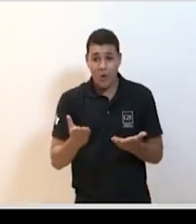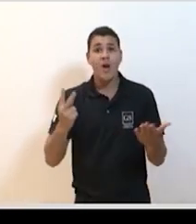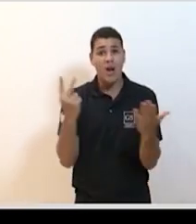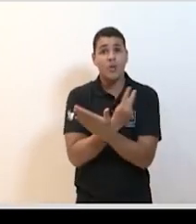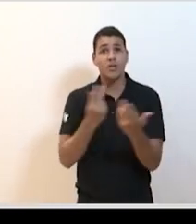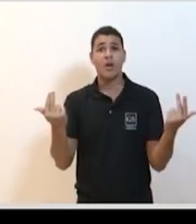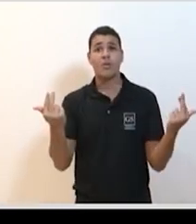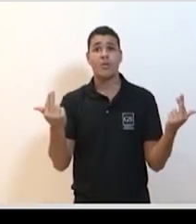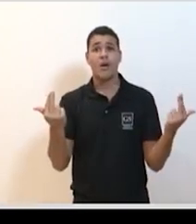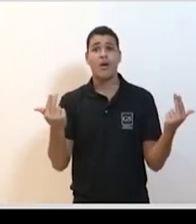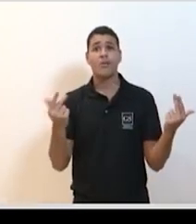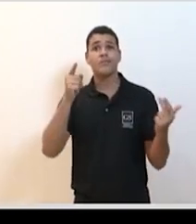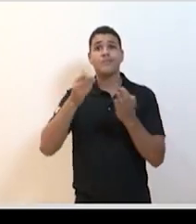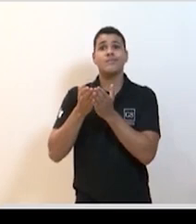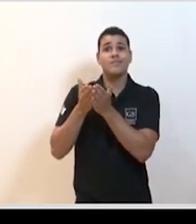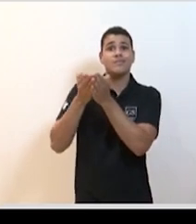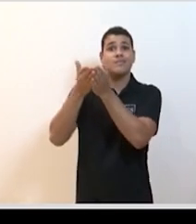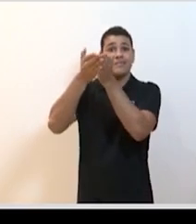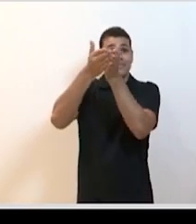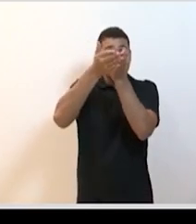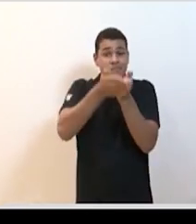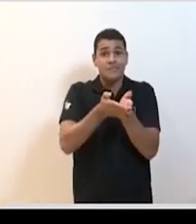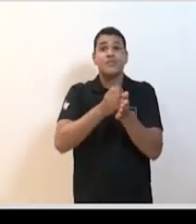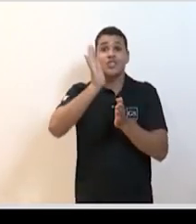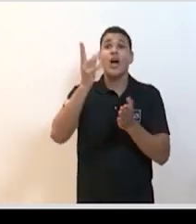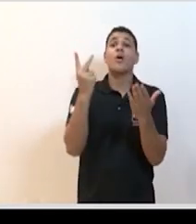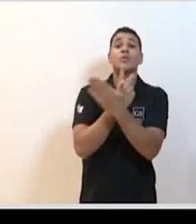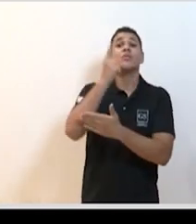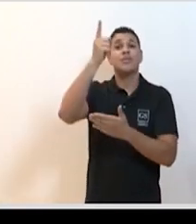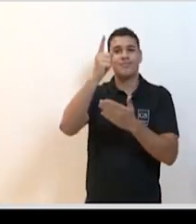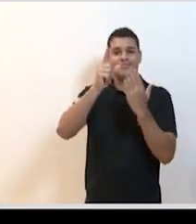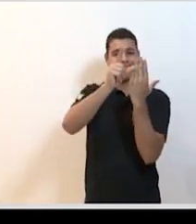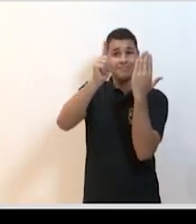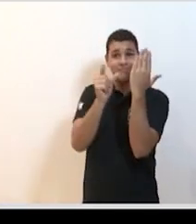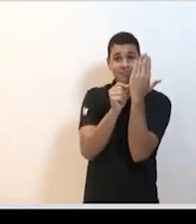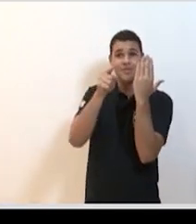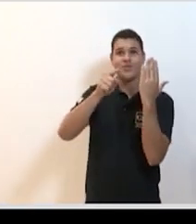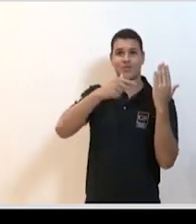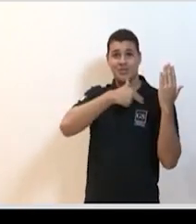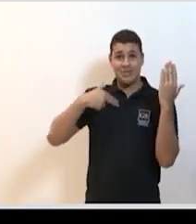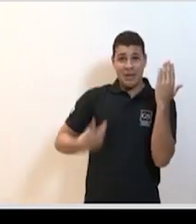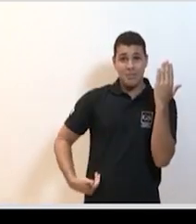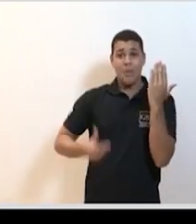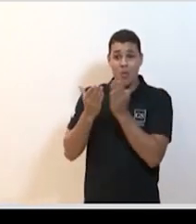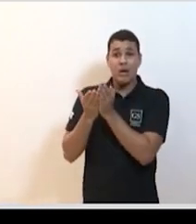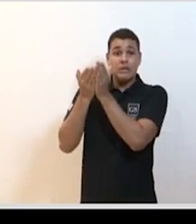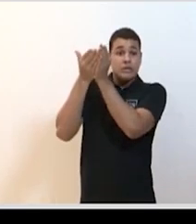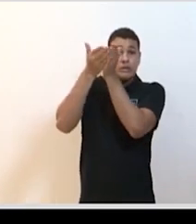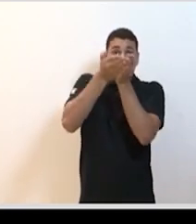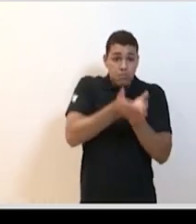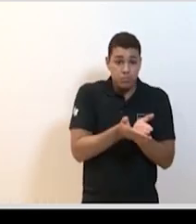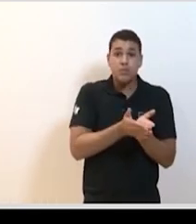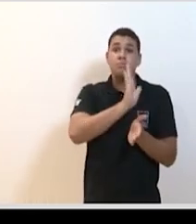impactante foi aquele que ancorou na costa do Japão. ele parece ter alguma eficácia em retardar ou controlar a